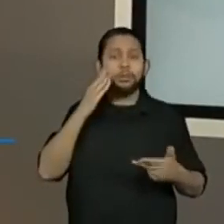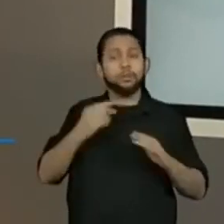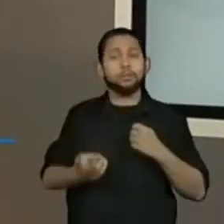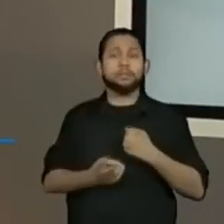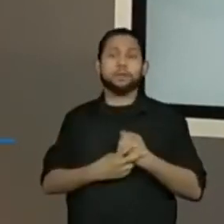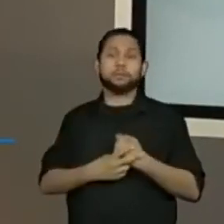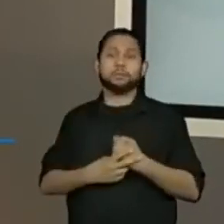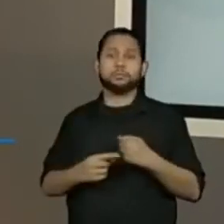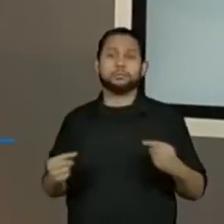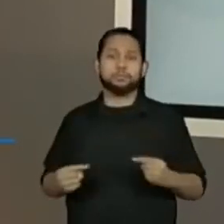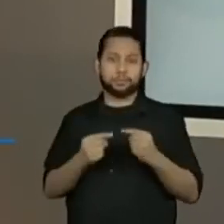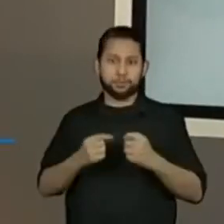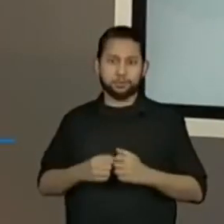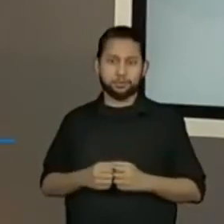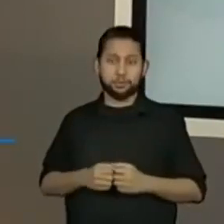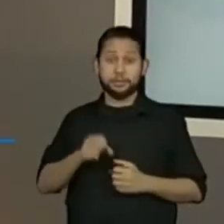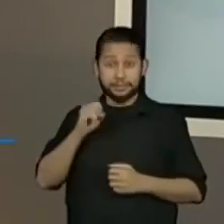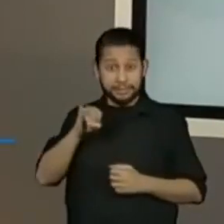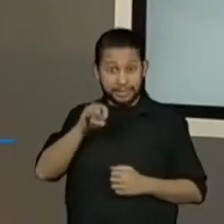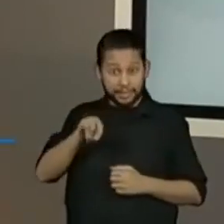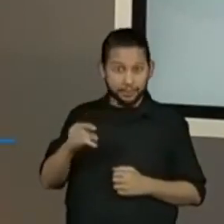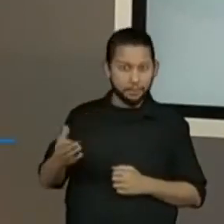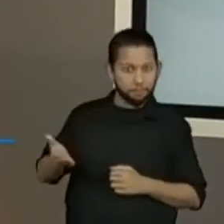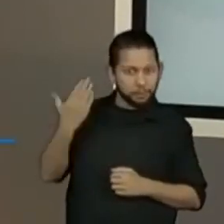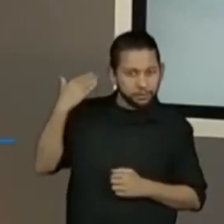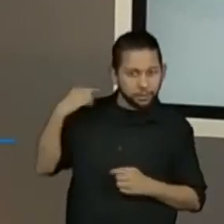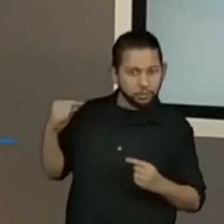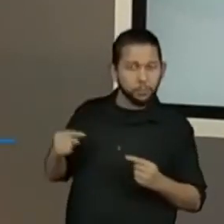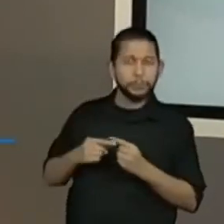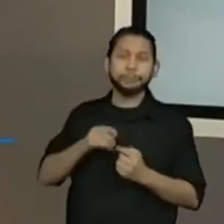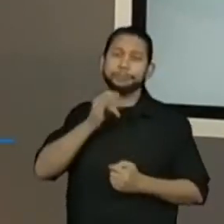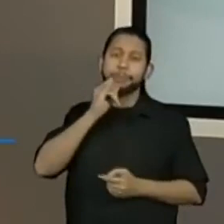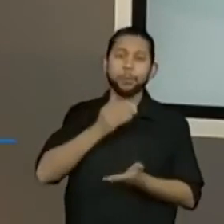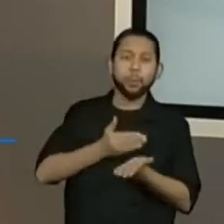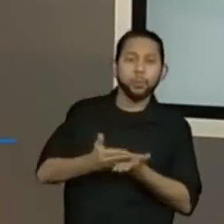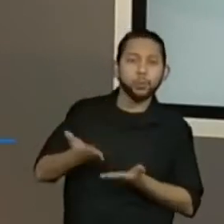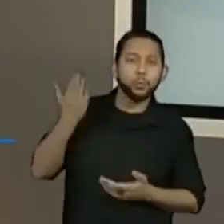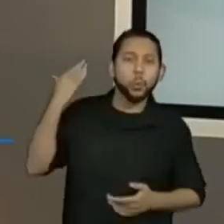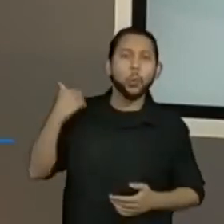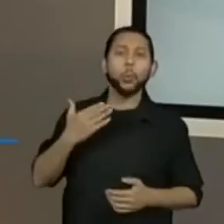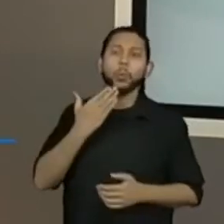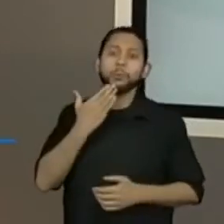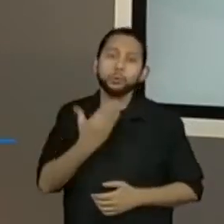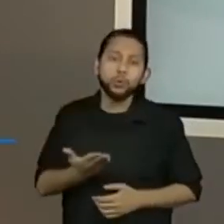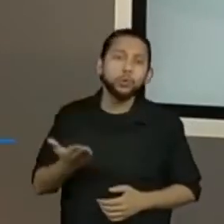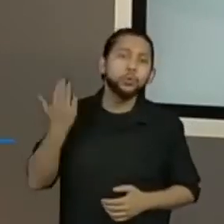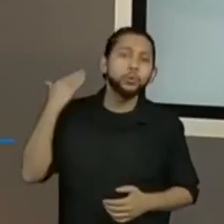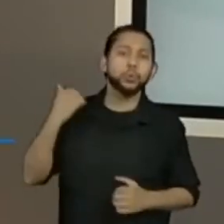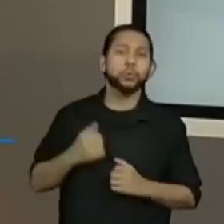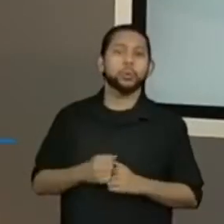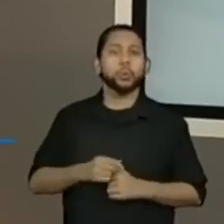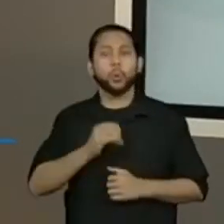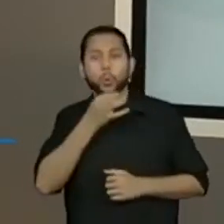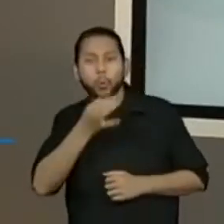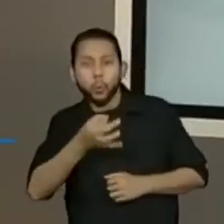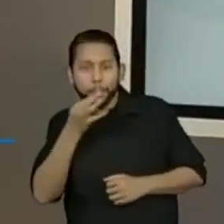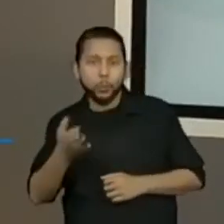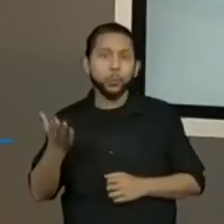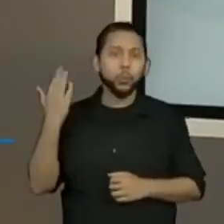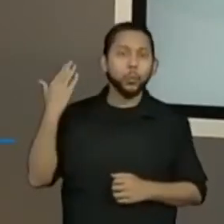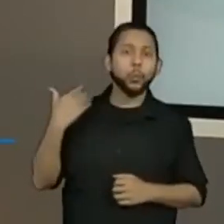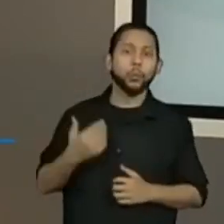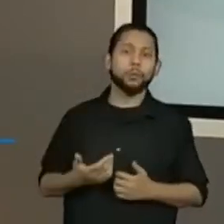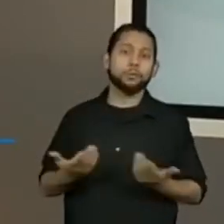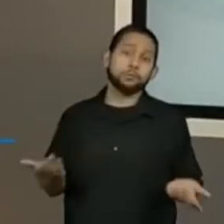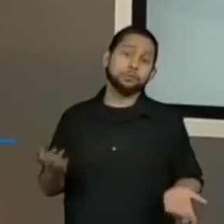verbo. E ele estiver no passado, começou, pediu, comentou, você já vai saber que nunca será